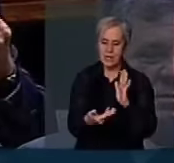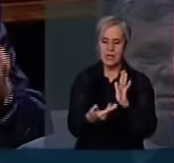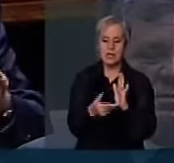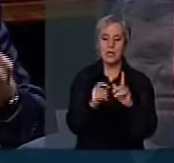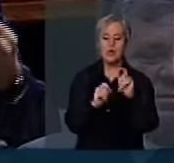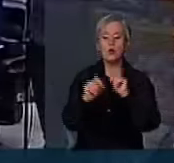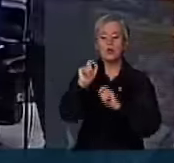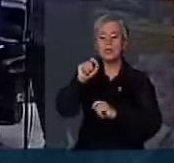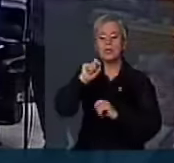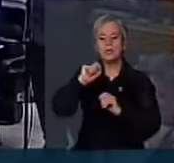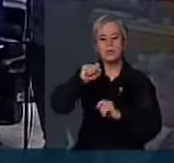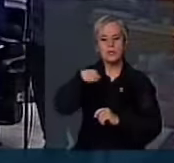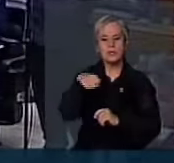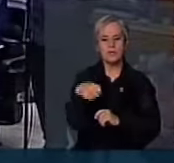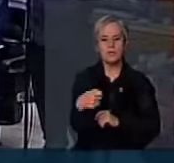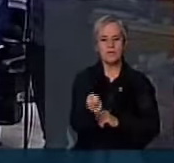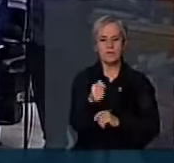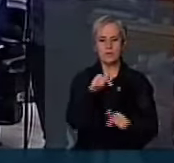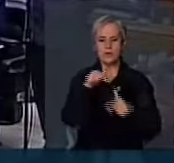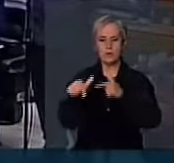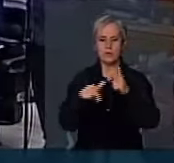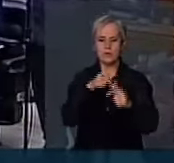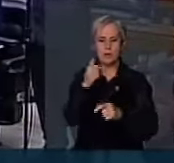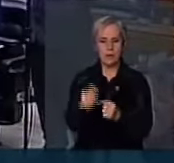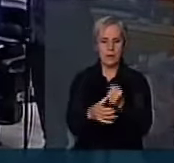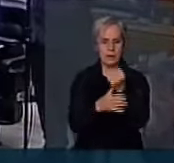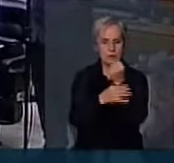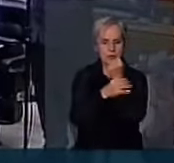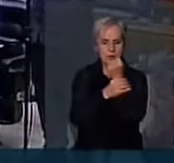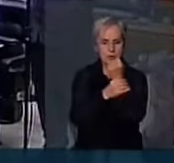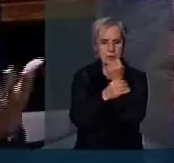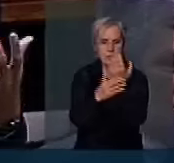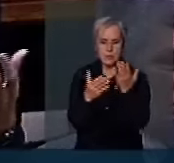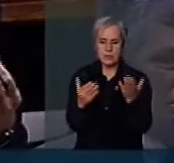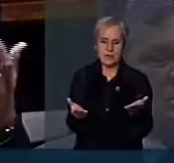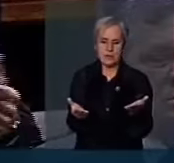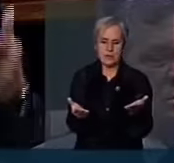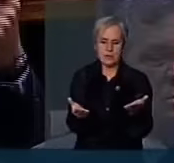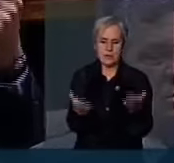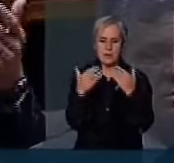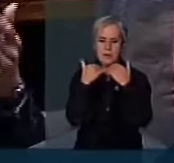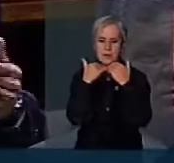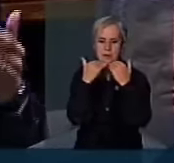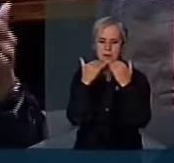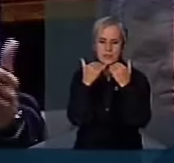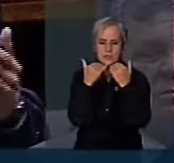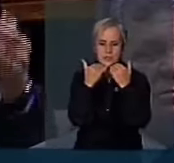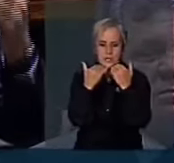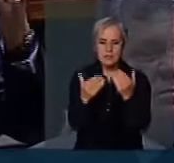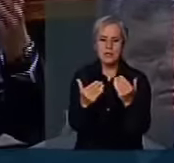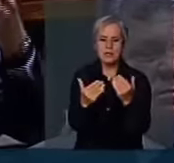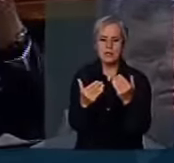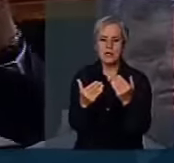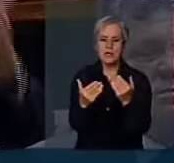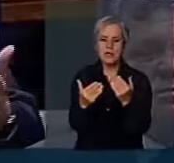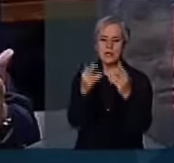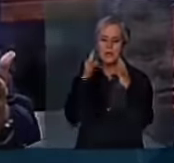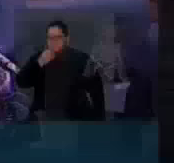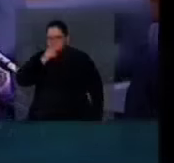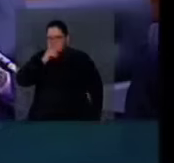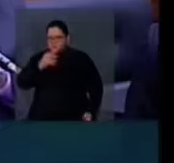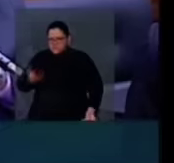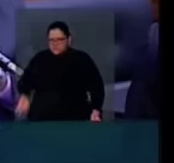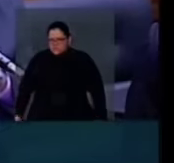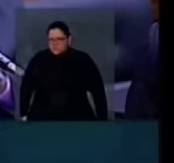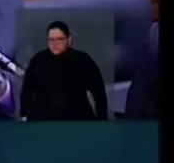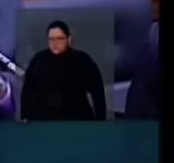o trabalho no tocante da segurança pública, largando mão de ouvir teóricos, que só lembro de vocês para falar besteira.